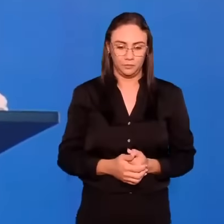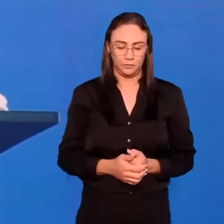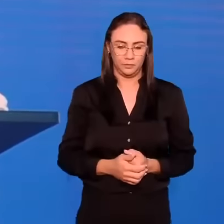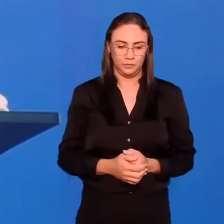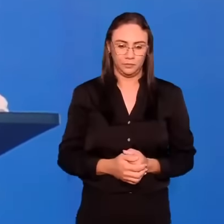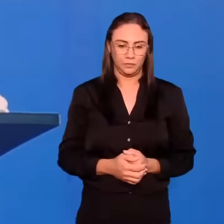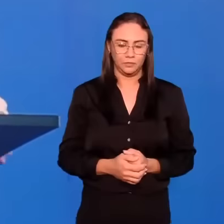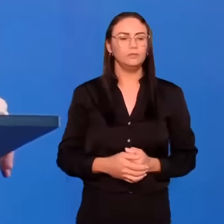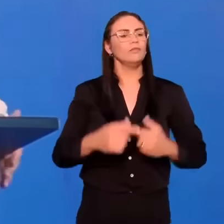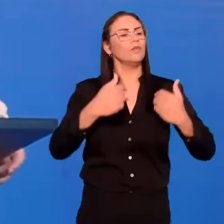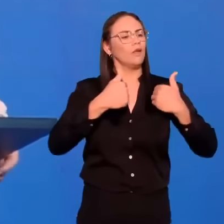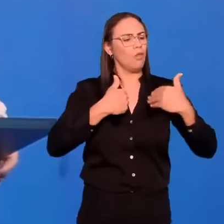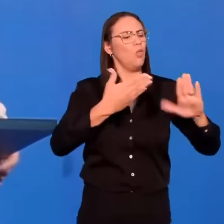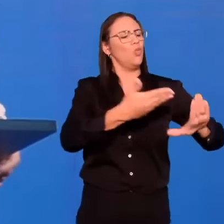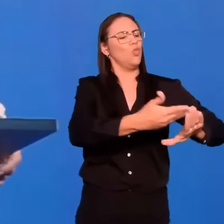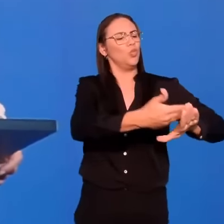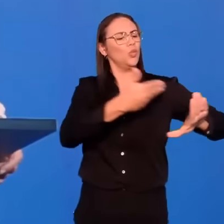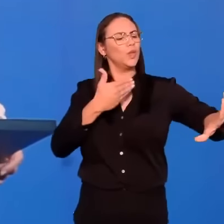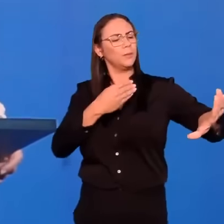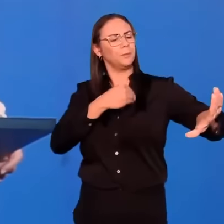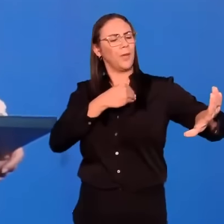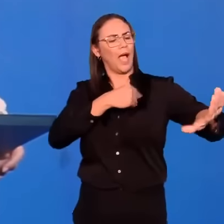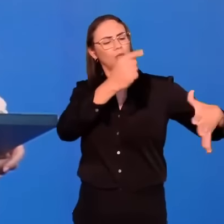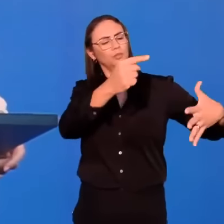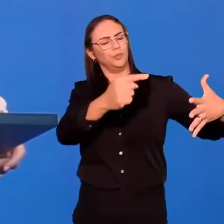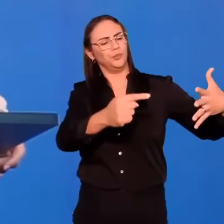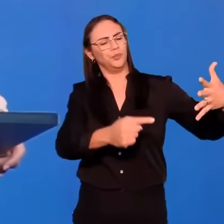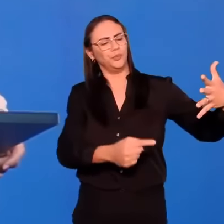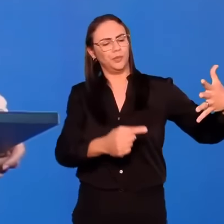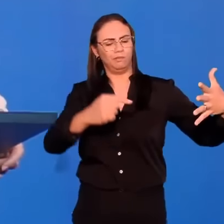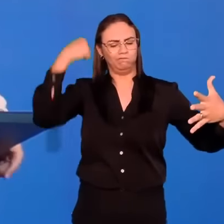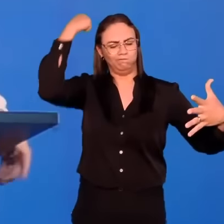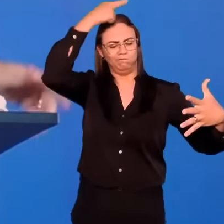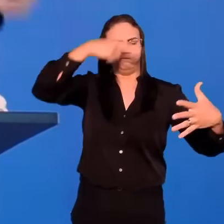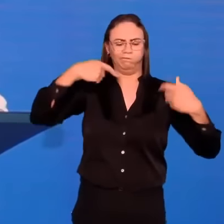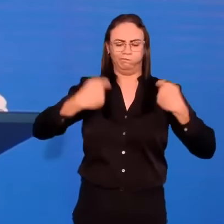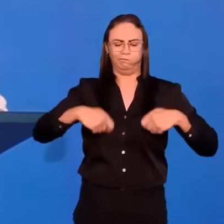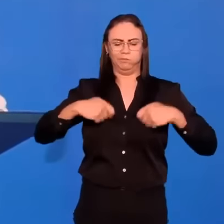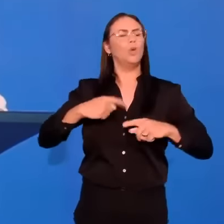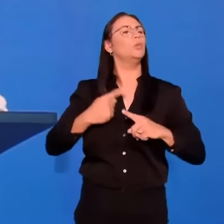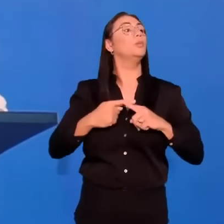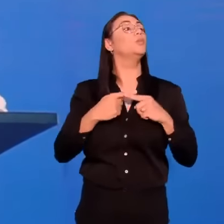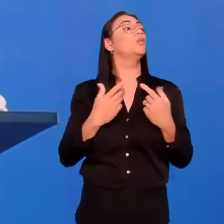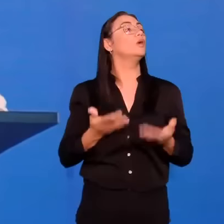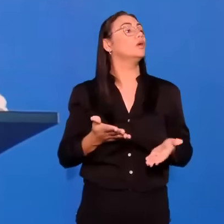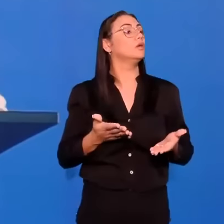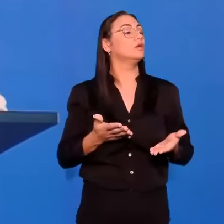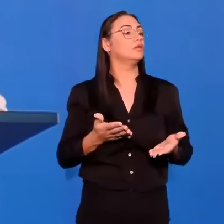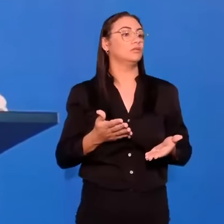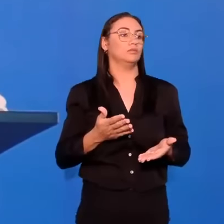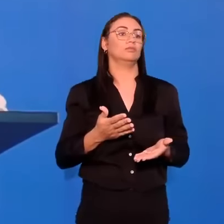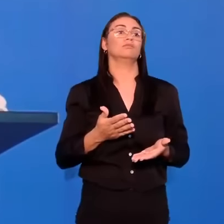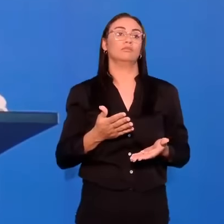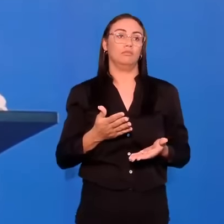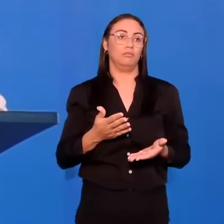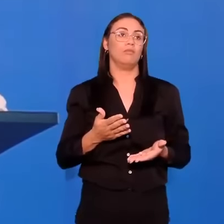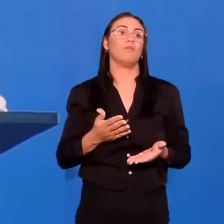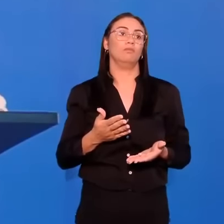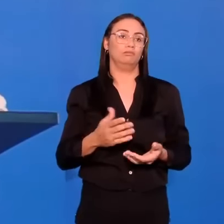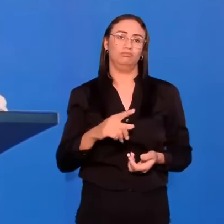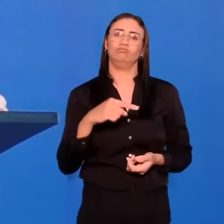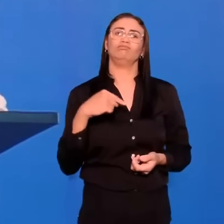Por que eu tenho que rejeitar a imoralidade? E tem que ser santo? Porque nós temos recursos para